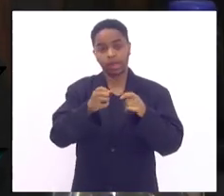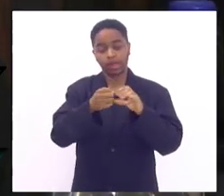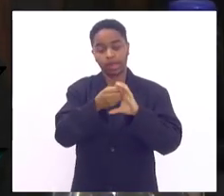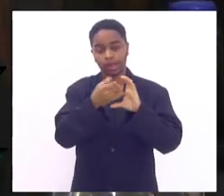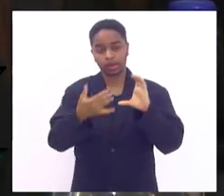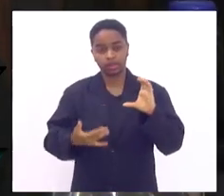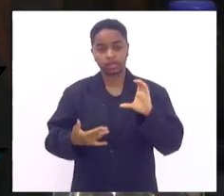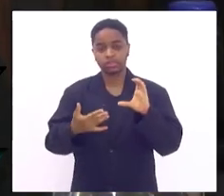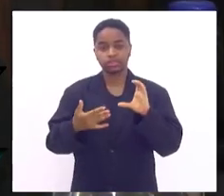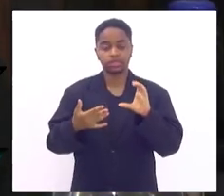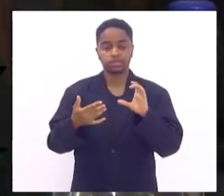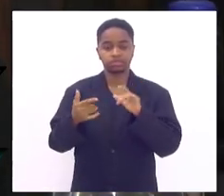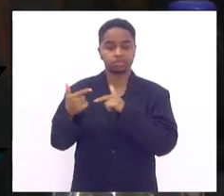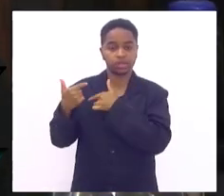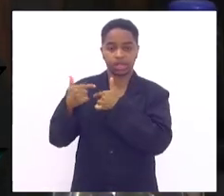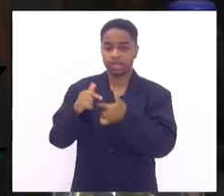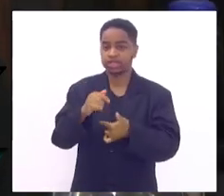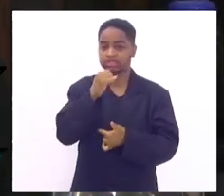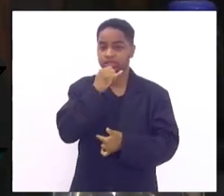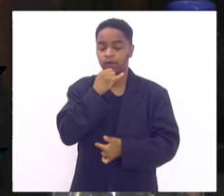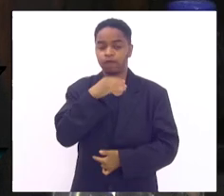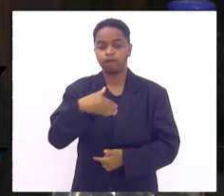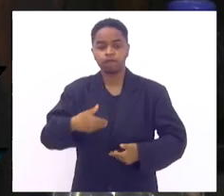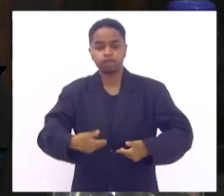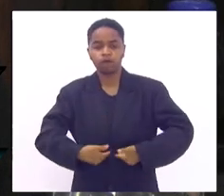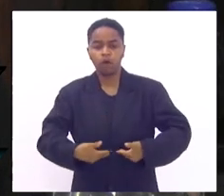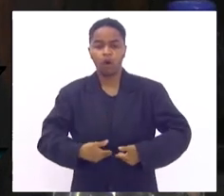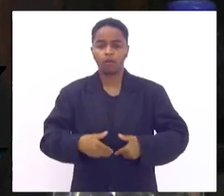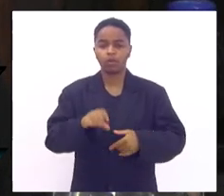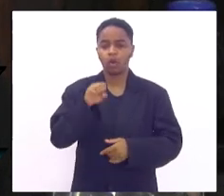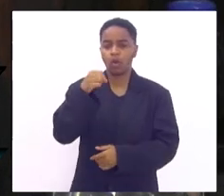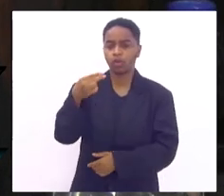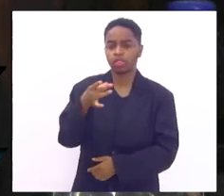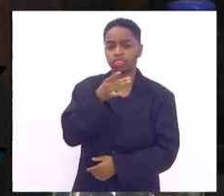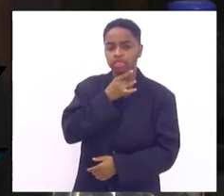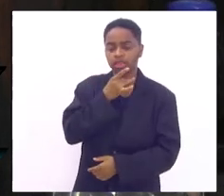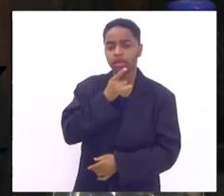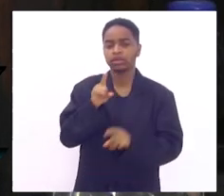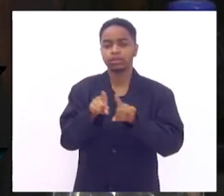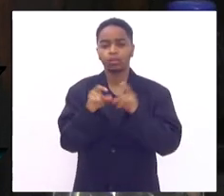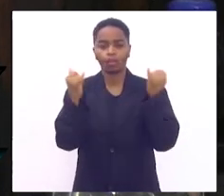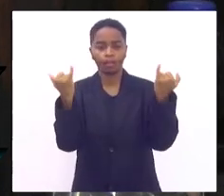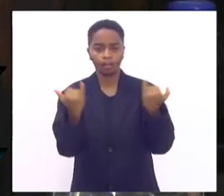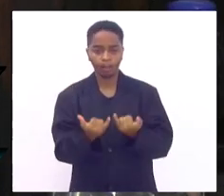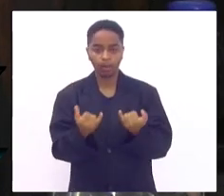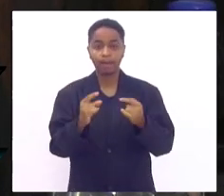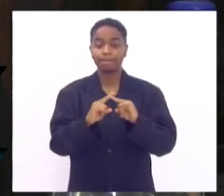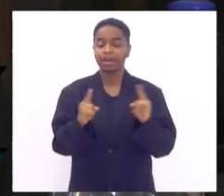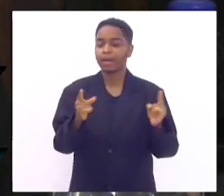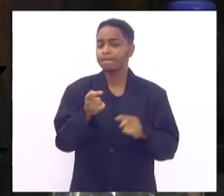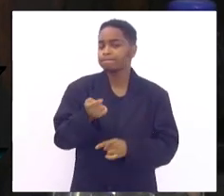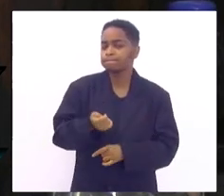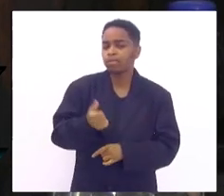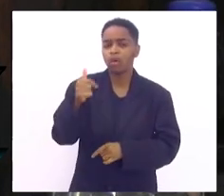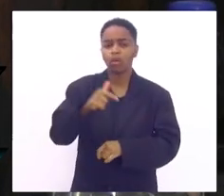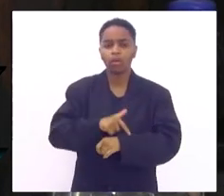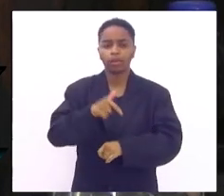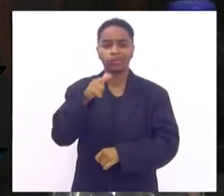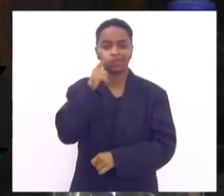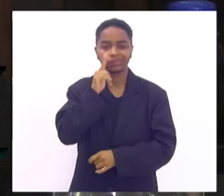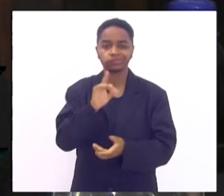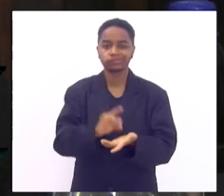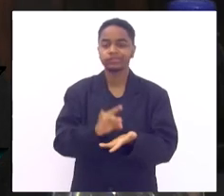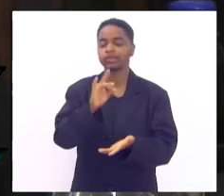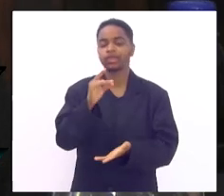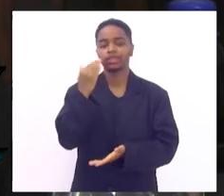muita fome muita sede perda de peso alterações de sensibilidade ele poucas vezes ele consegue entender que isso é